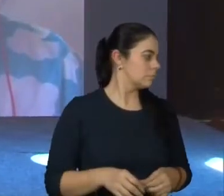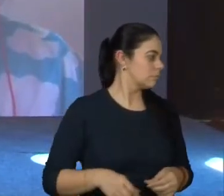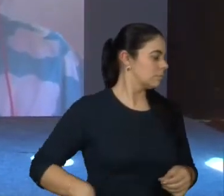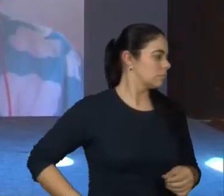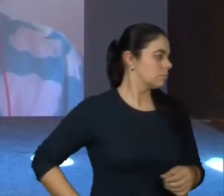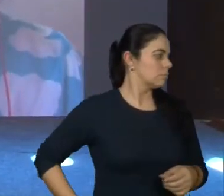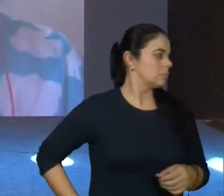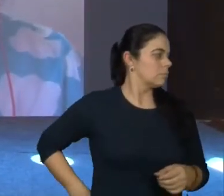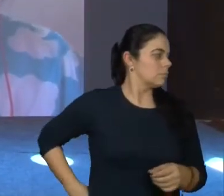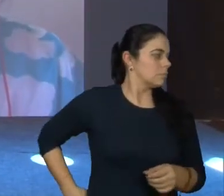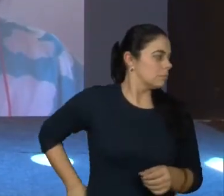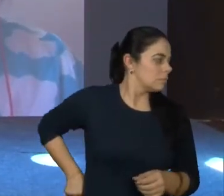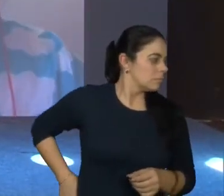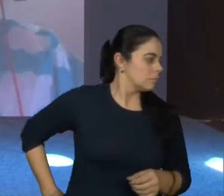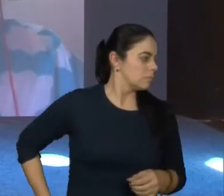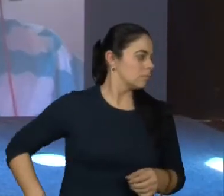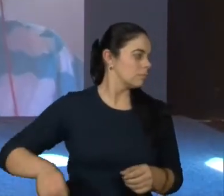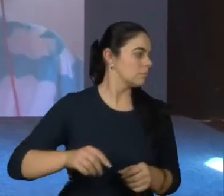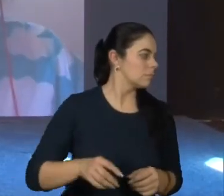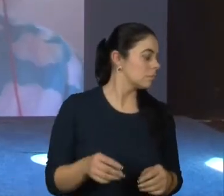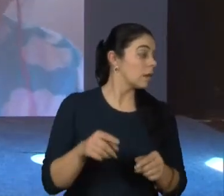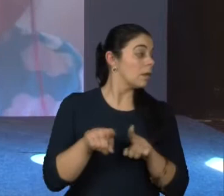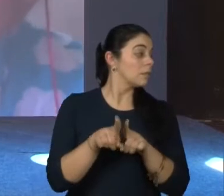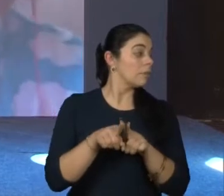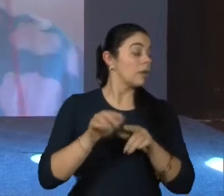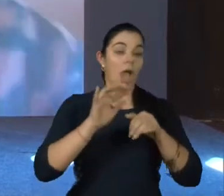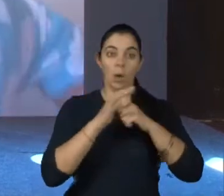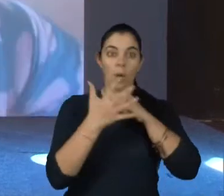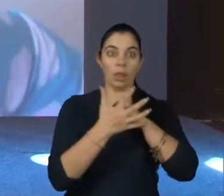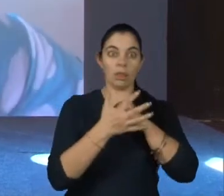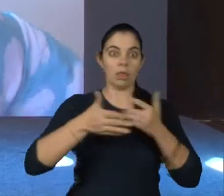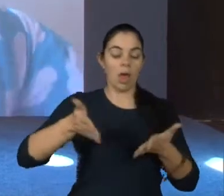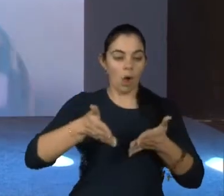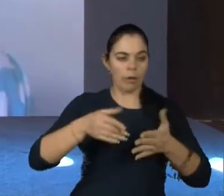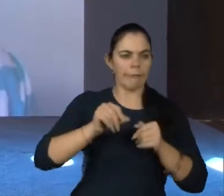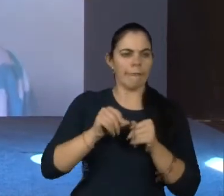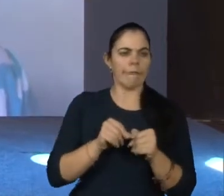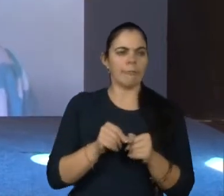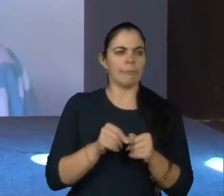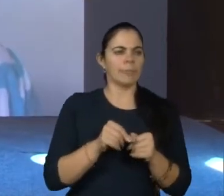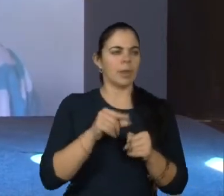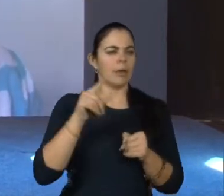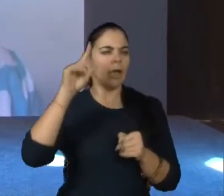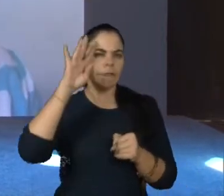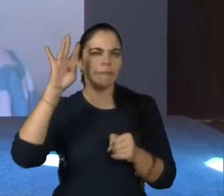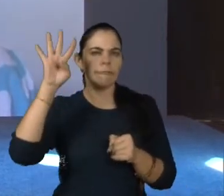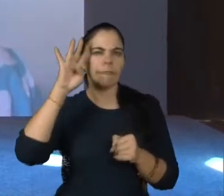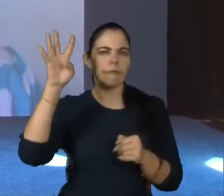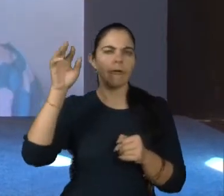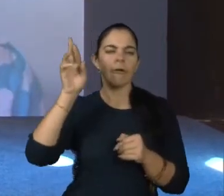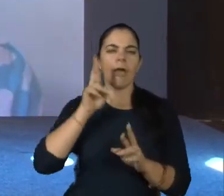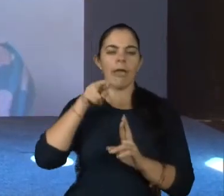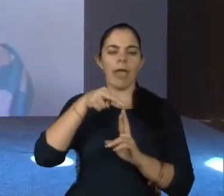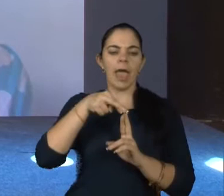A aceitação, eu, de repente, na quarentena, tenho avaliado muito a palavra aceitação e tenho que tocar pela palavra reconhecimento.